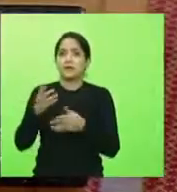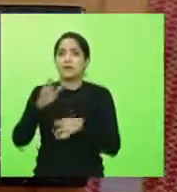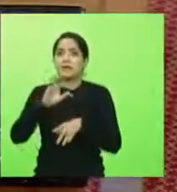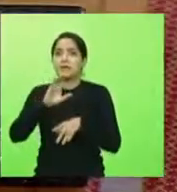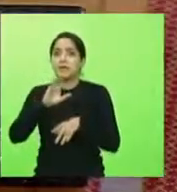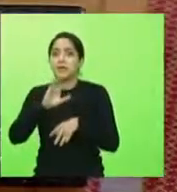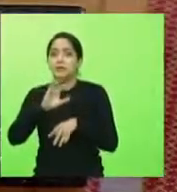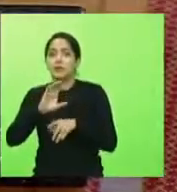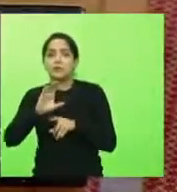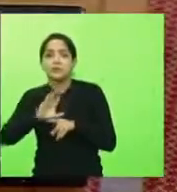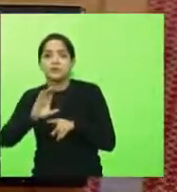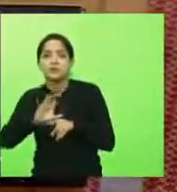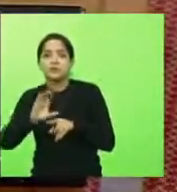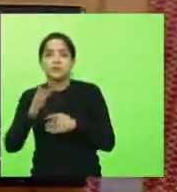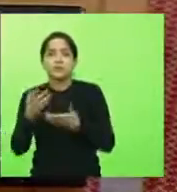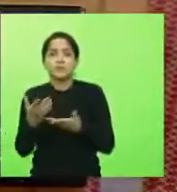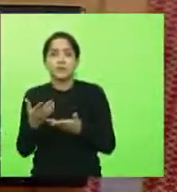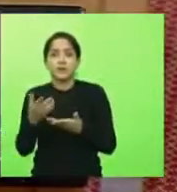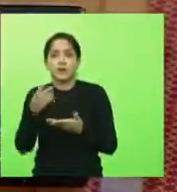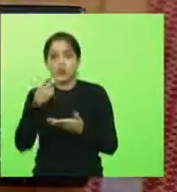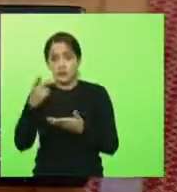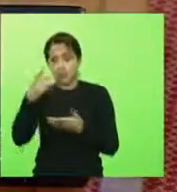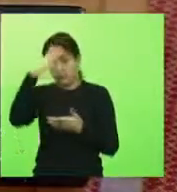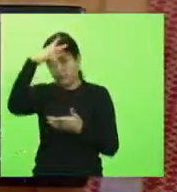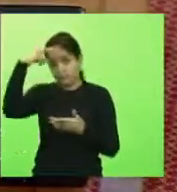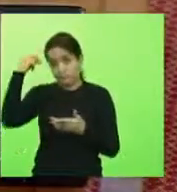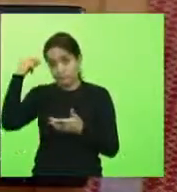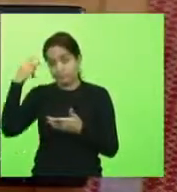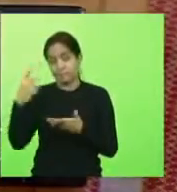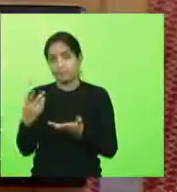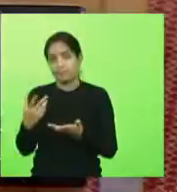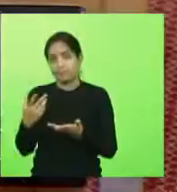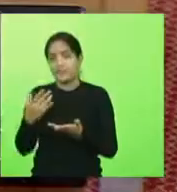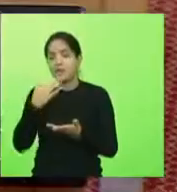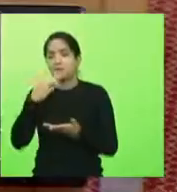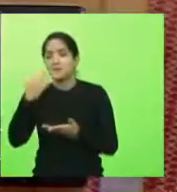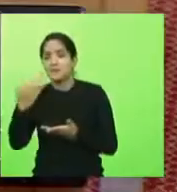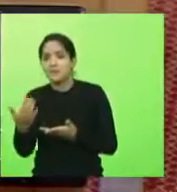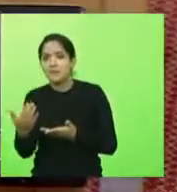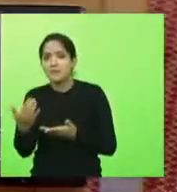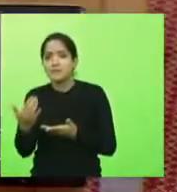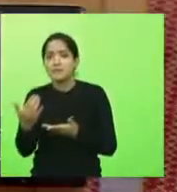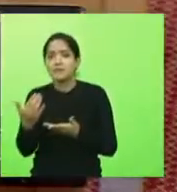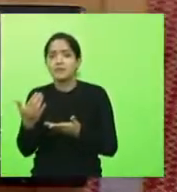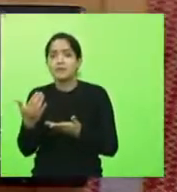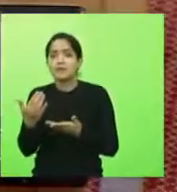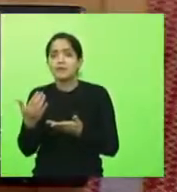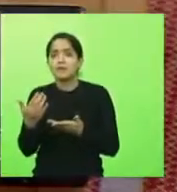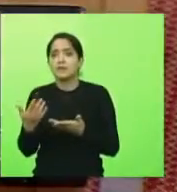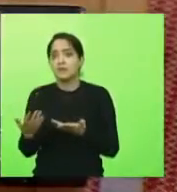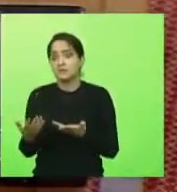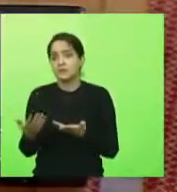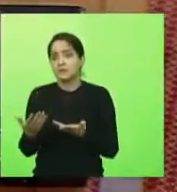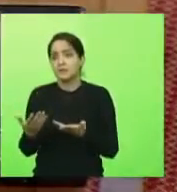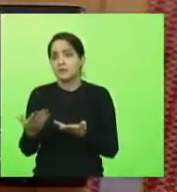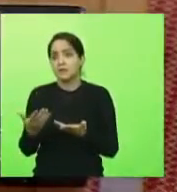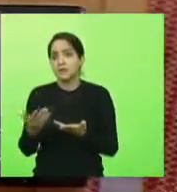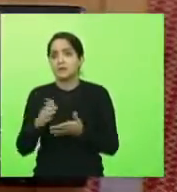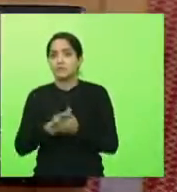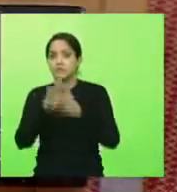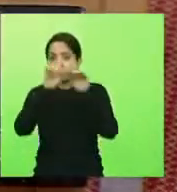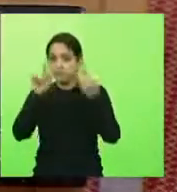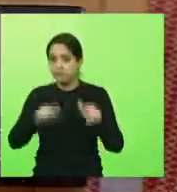Ministério da Agricultura, ao prefeito Tiago, tragam a demanda que nós vamos colocar o efetivo